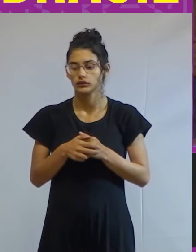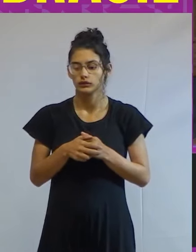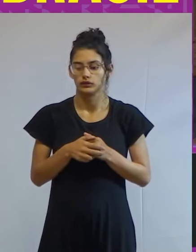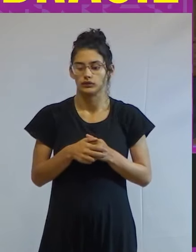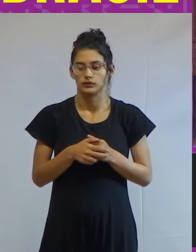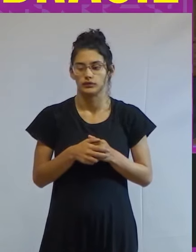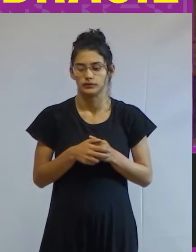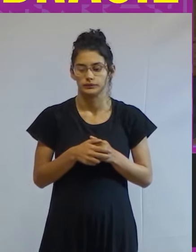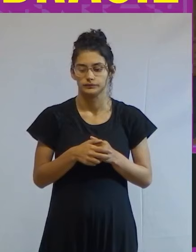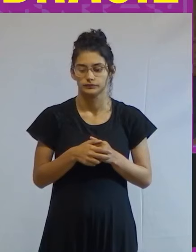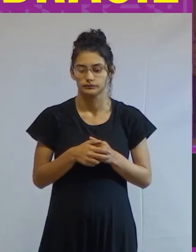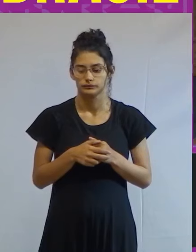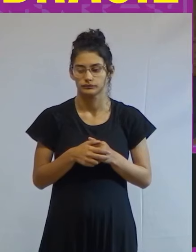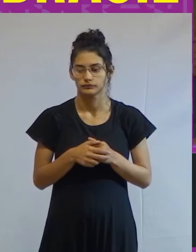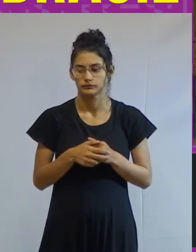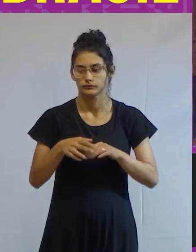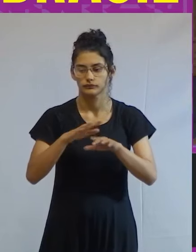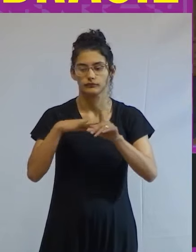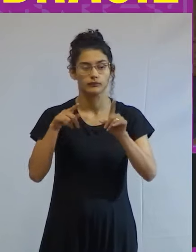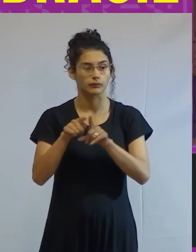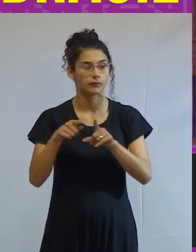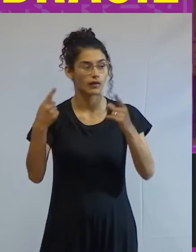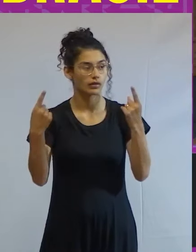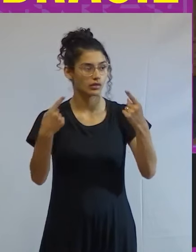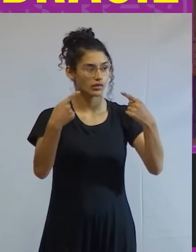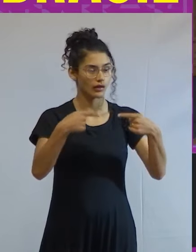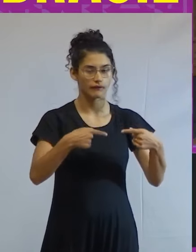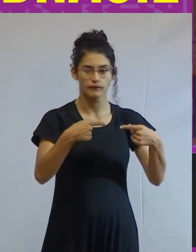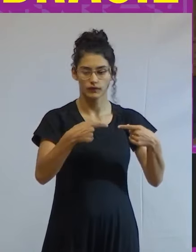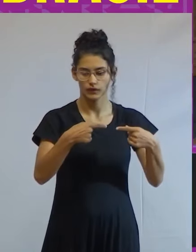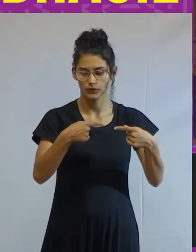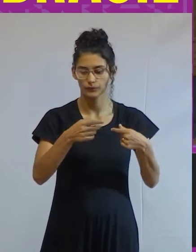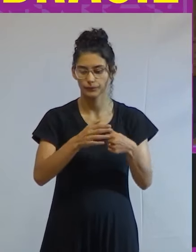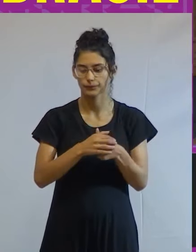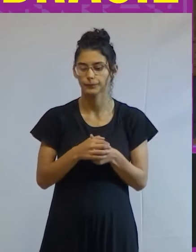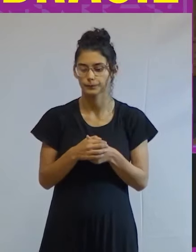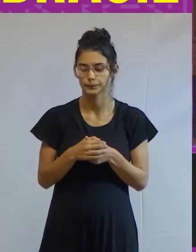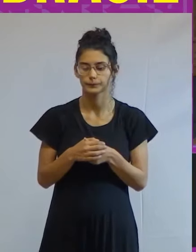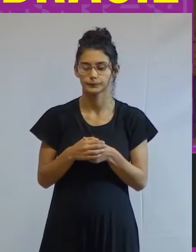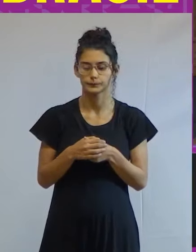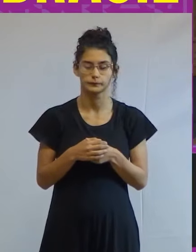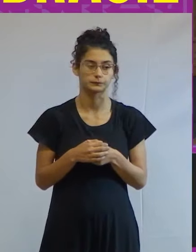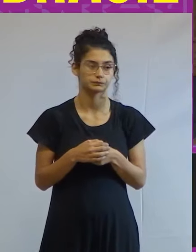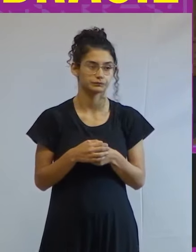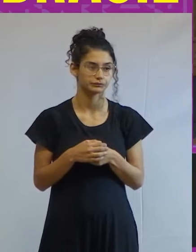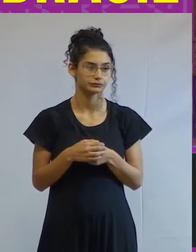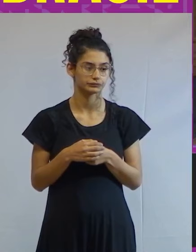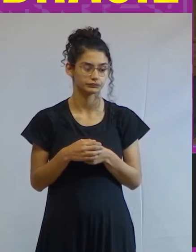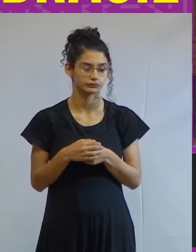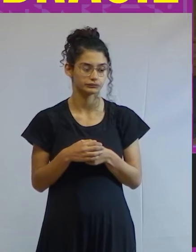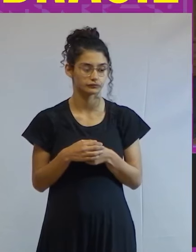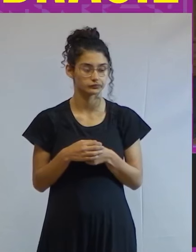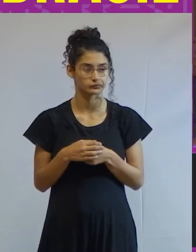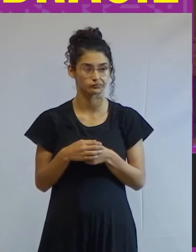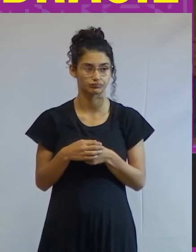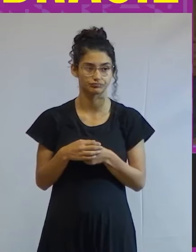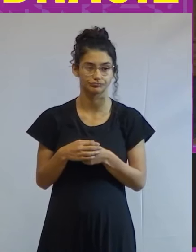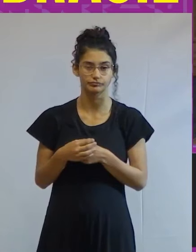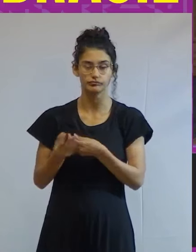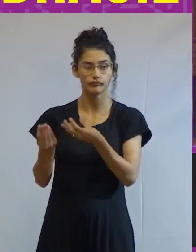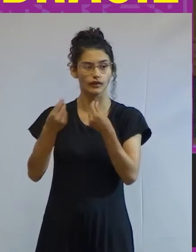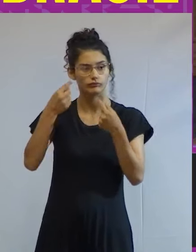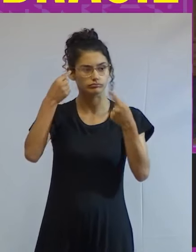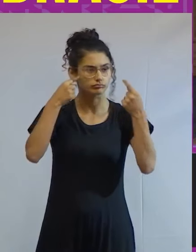assumiu o desafio de trazer aqui as suas